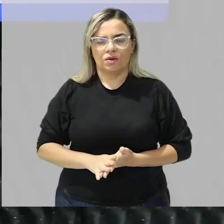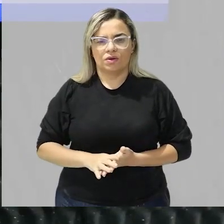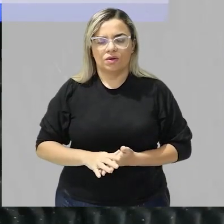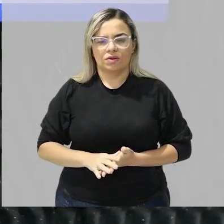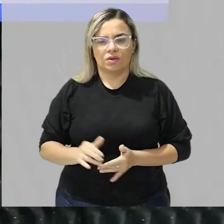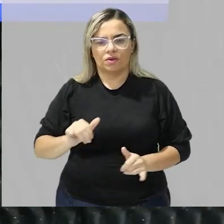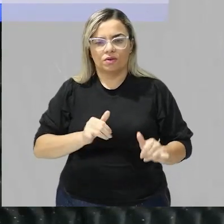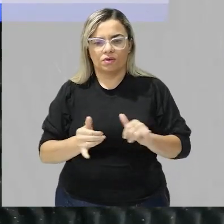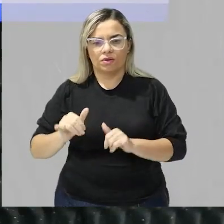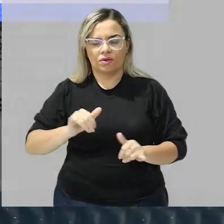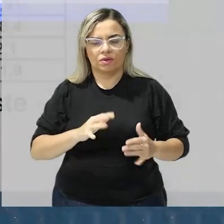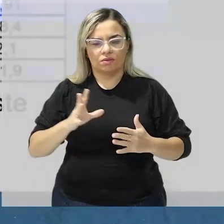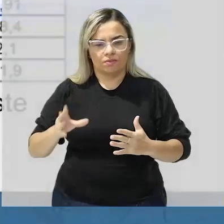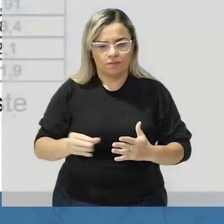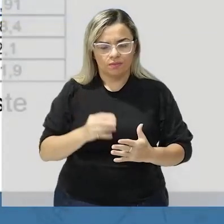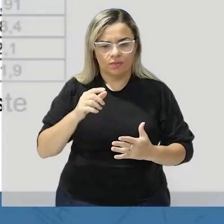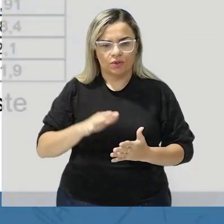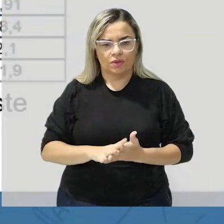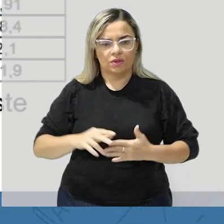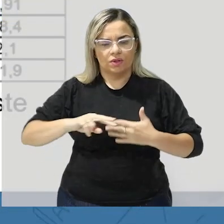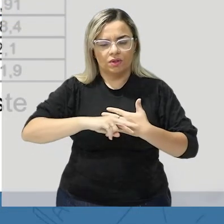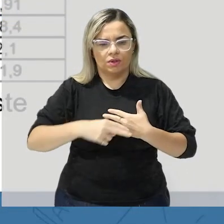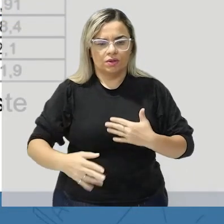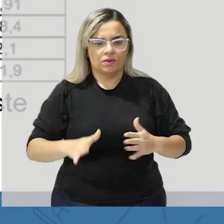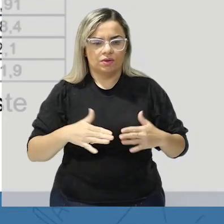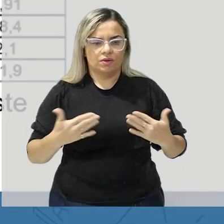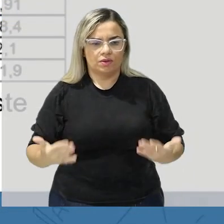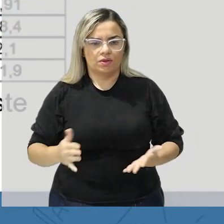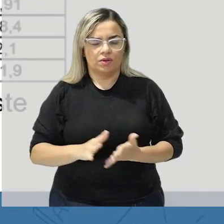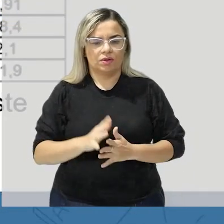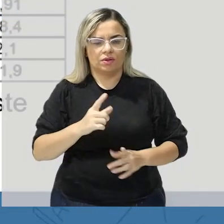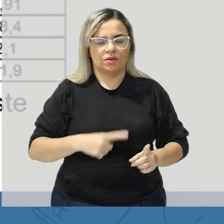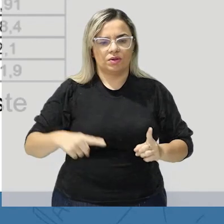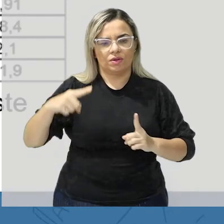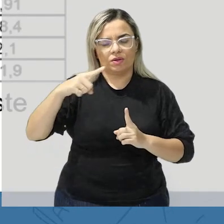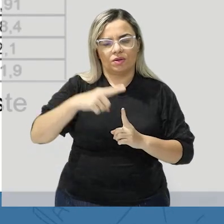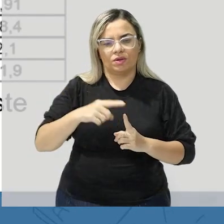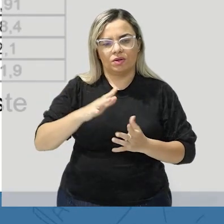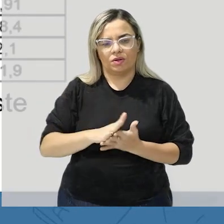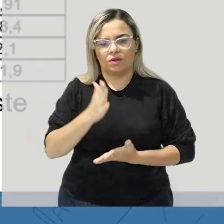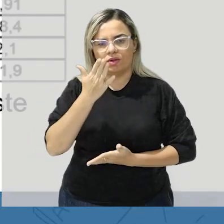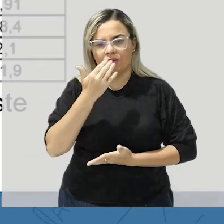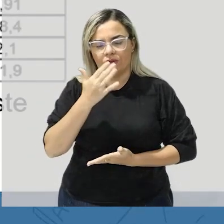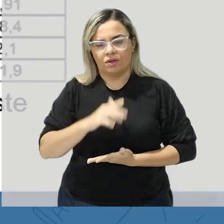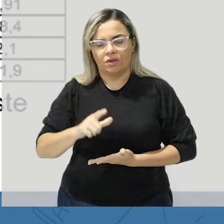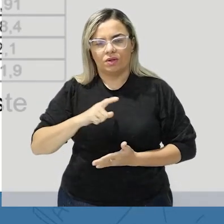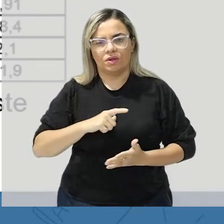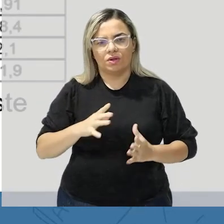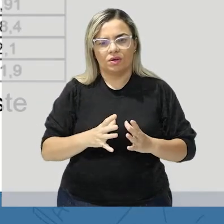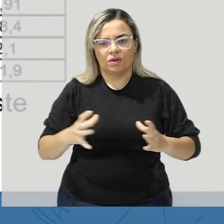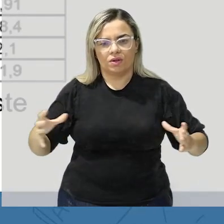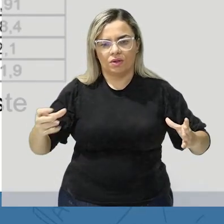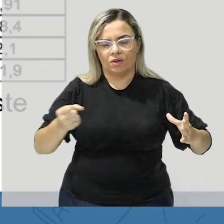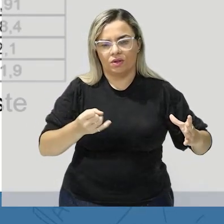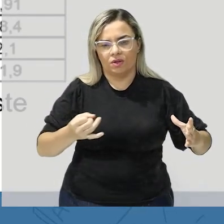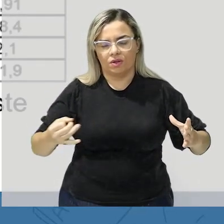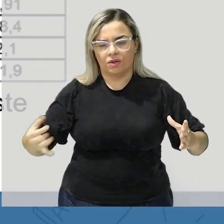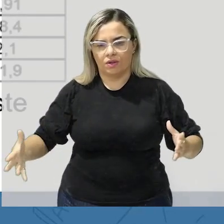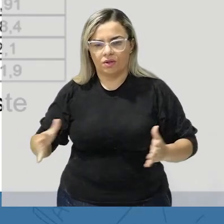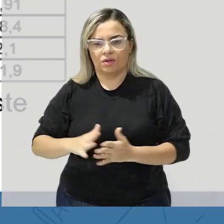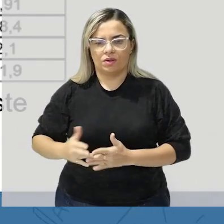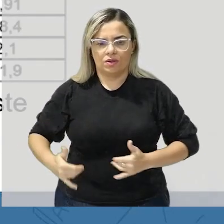então consequentemente o leite em pó vai ser o tipo de alimento que vai ter a maior quantidade de produtos